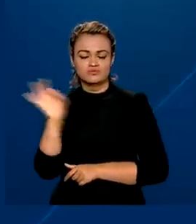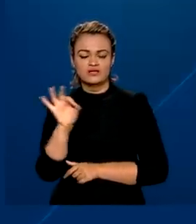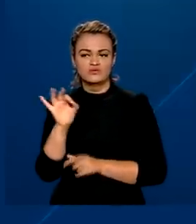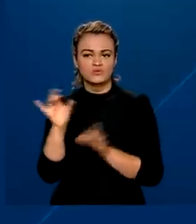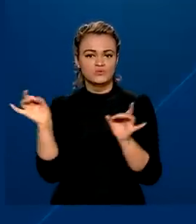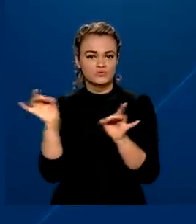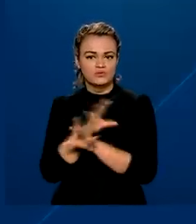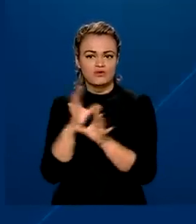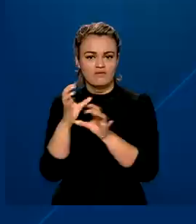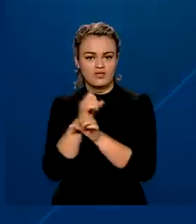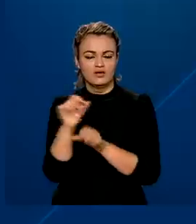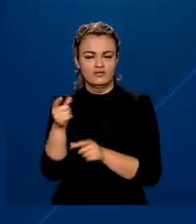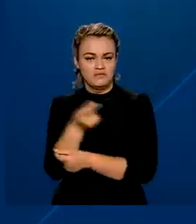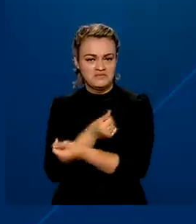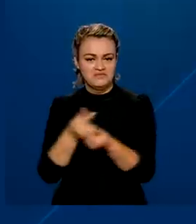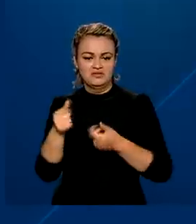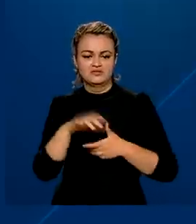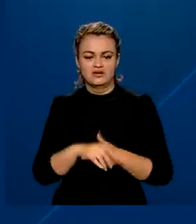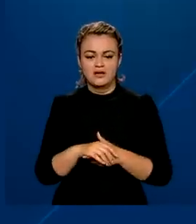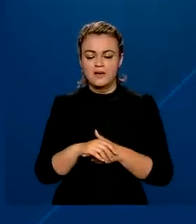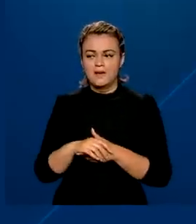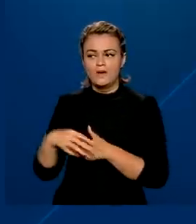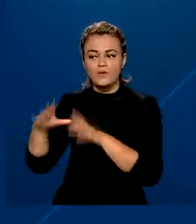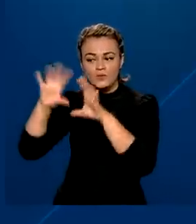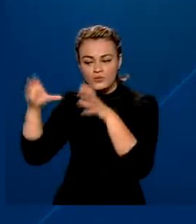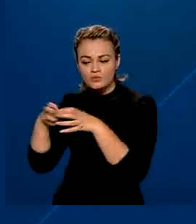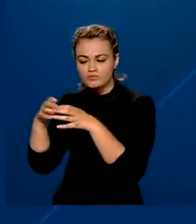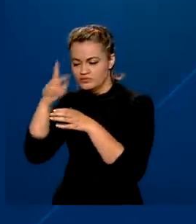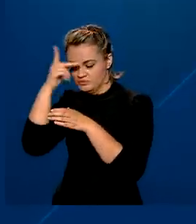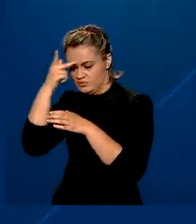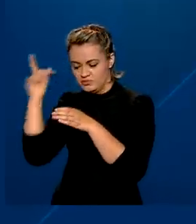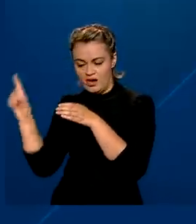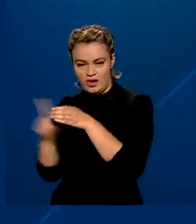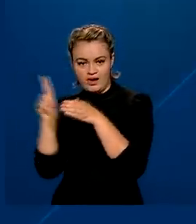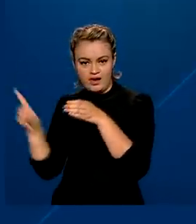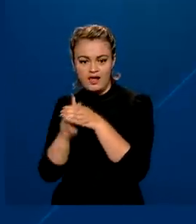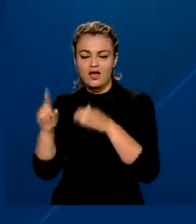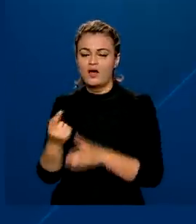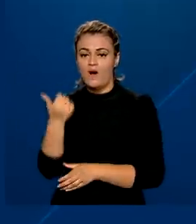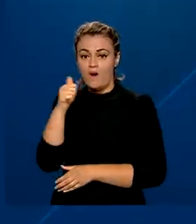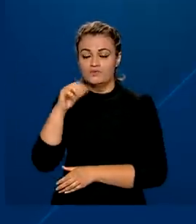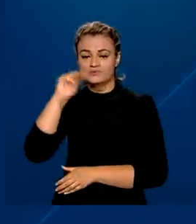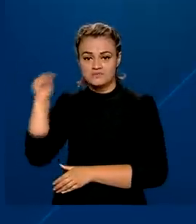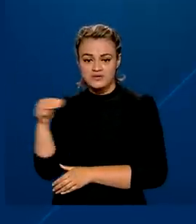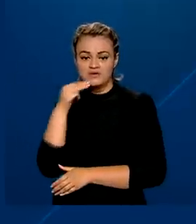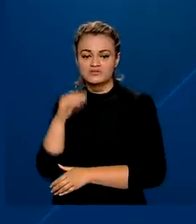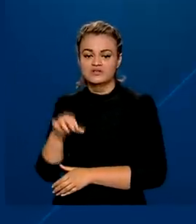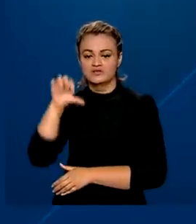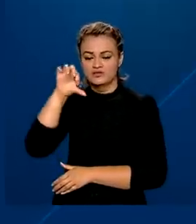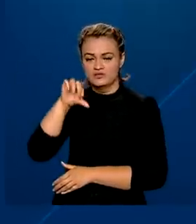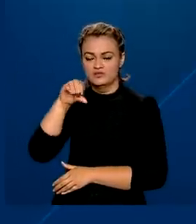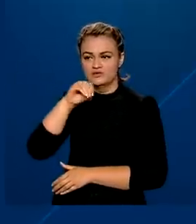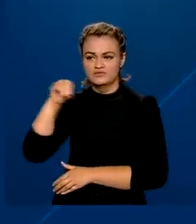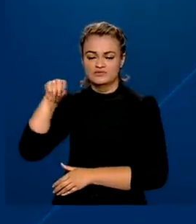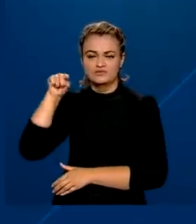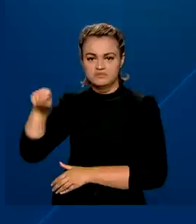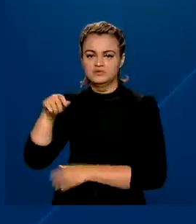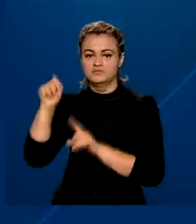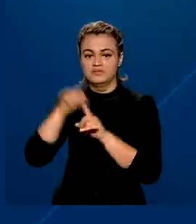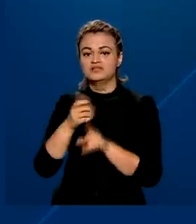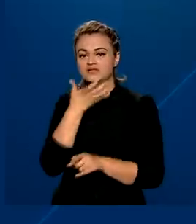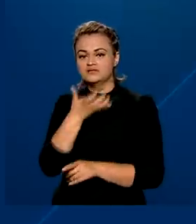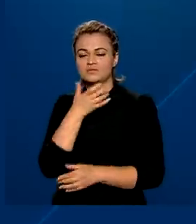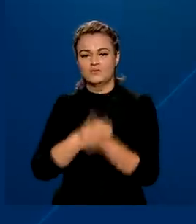financeiro nacional. O número de associados também cresceu, chegando a R 11,9 milhões em dezembro de